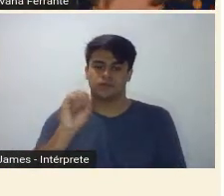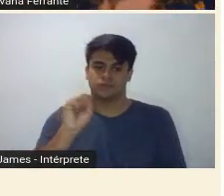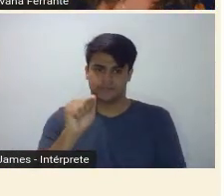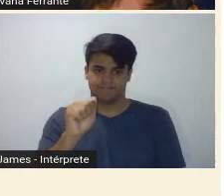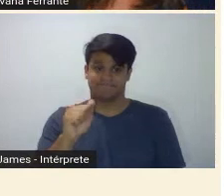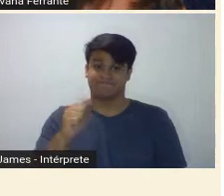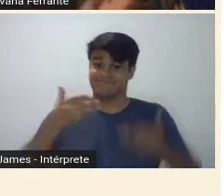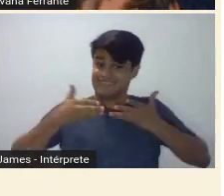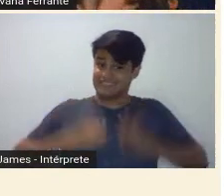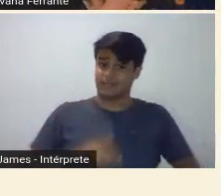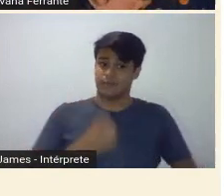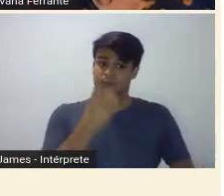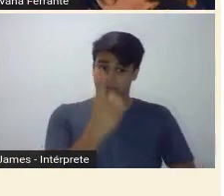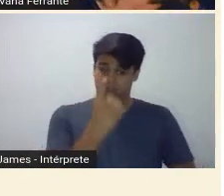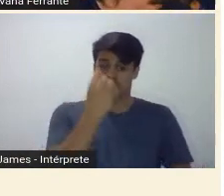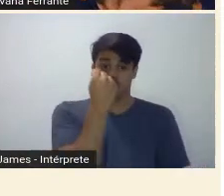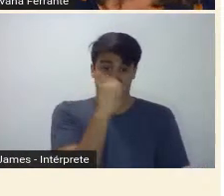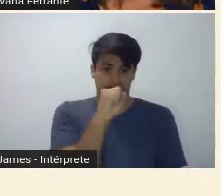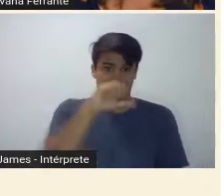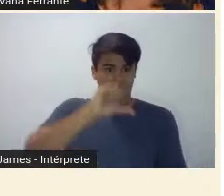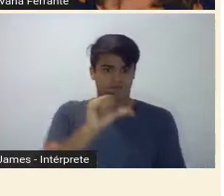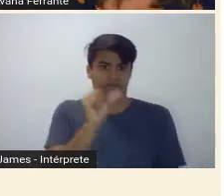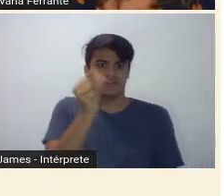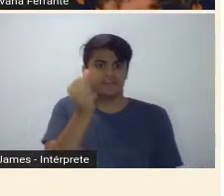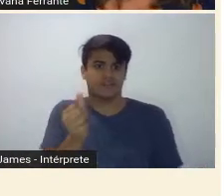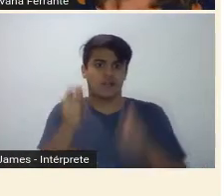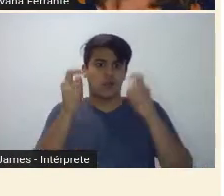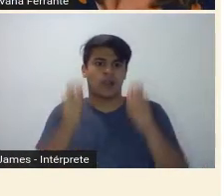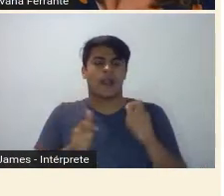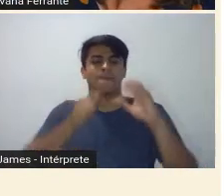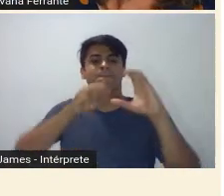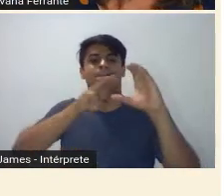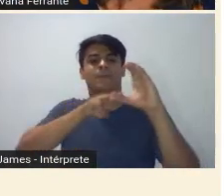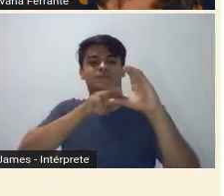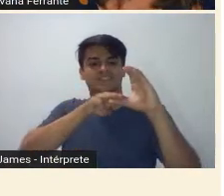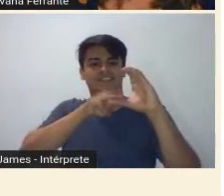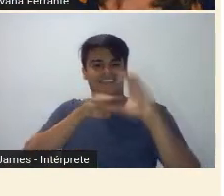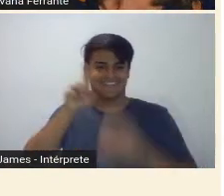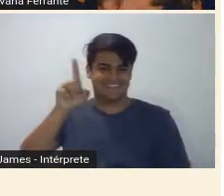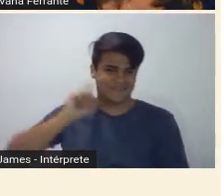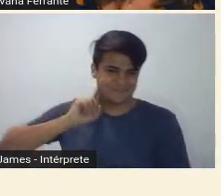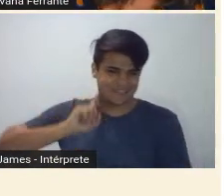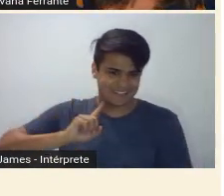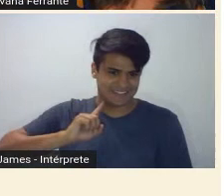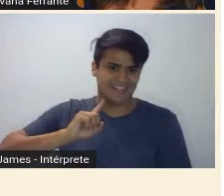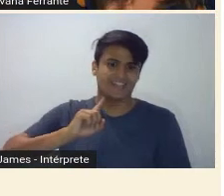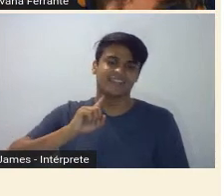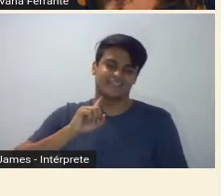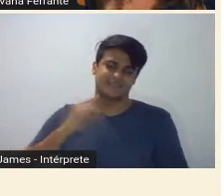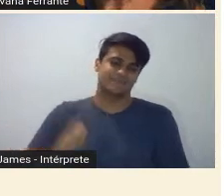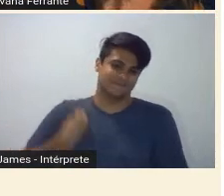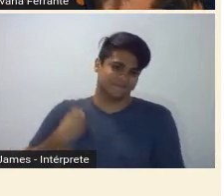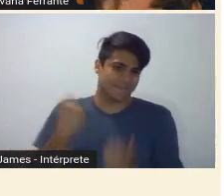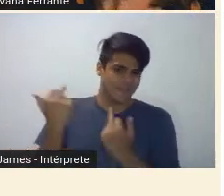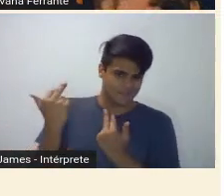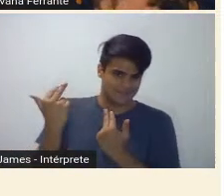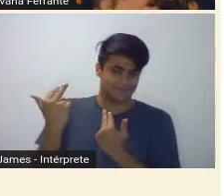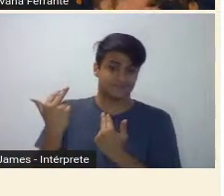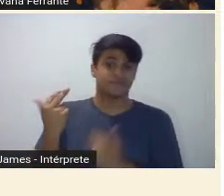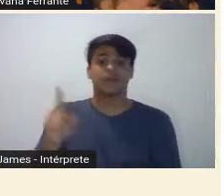1896 na cidade de Montes Claros, norte de Minas Gerais, é meu conterrâneo, portanto, e morre em